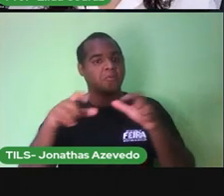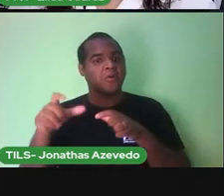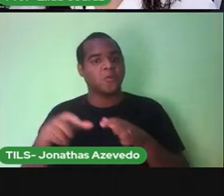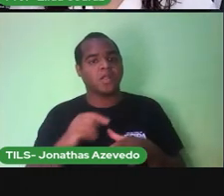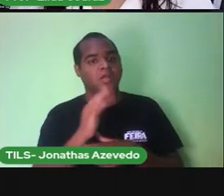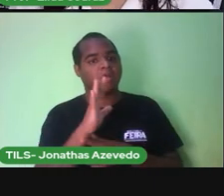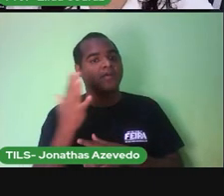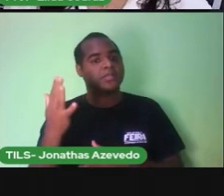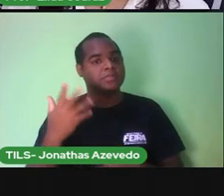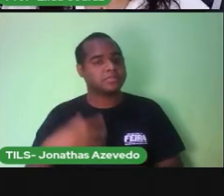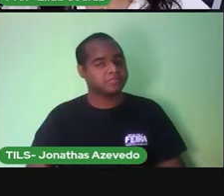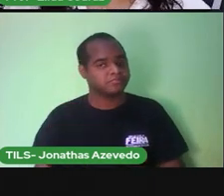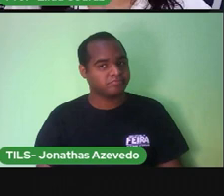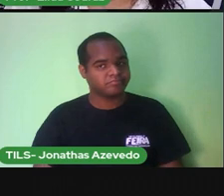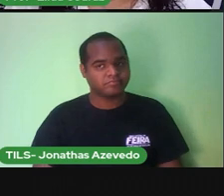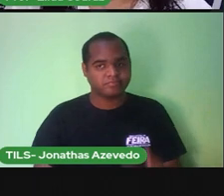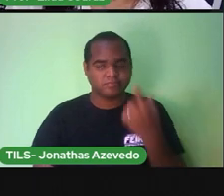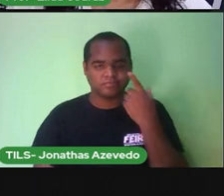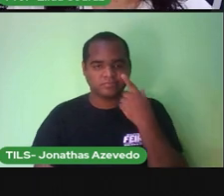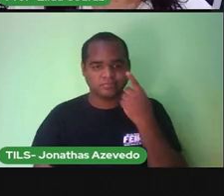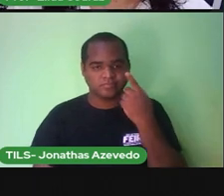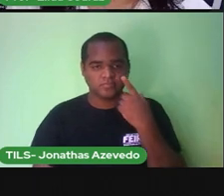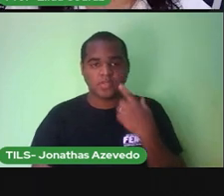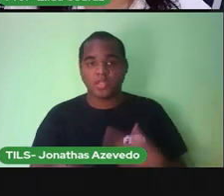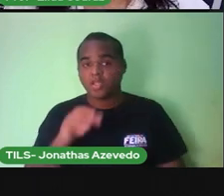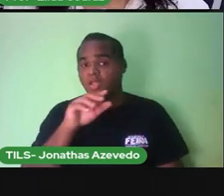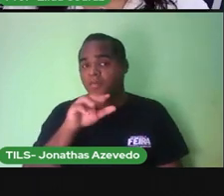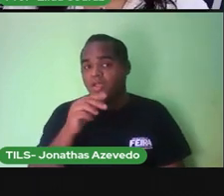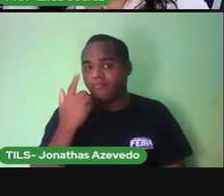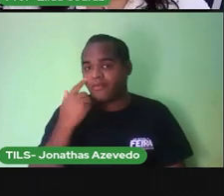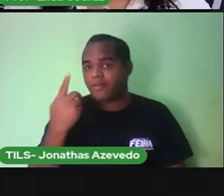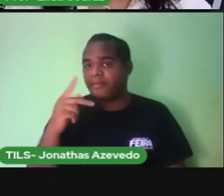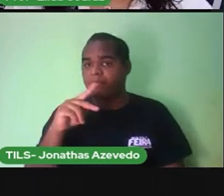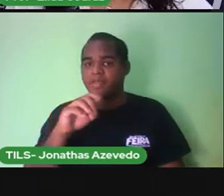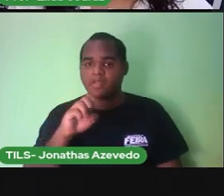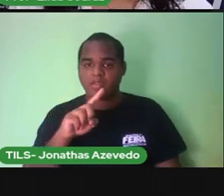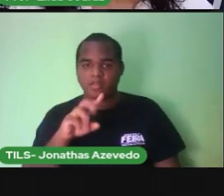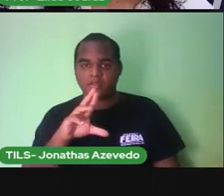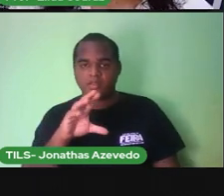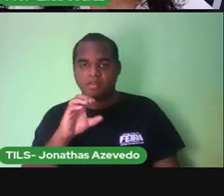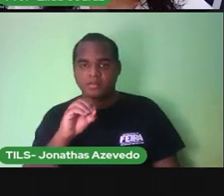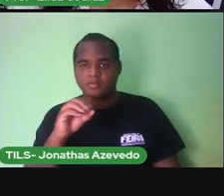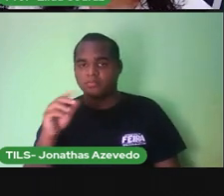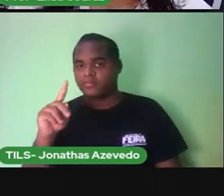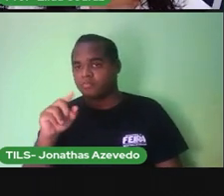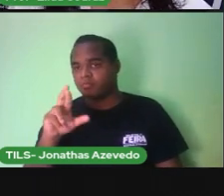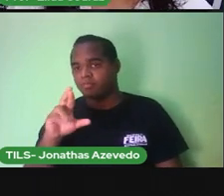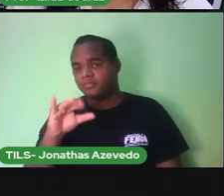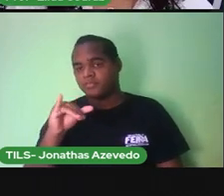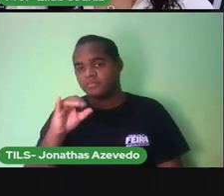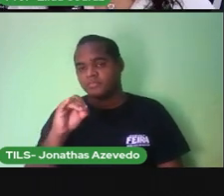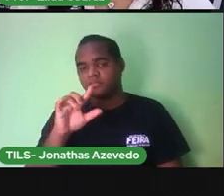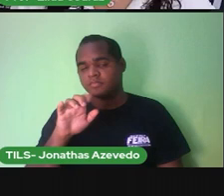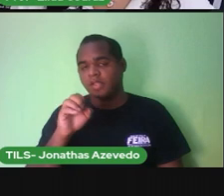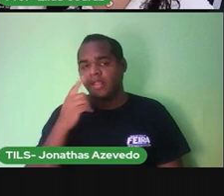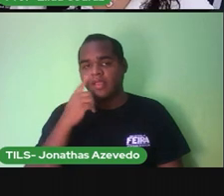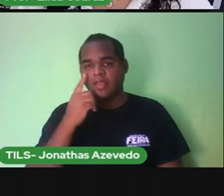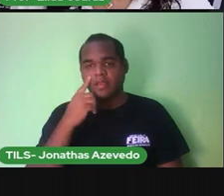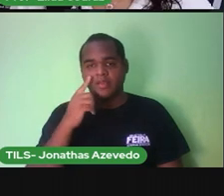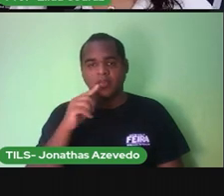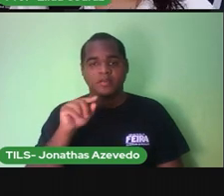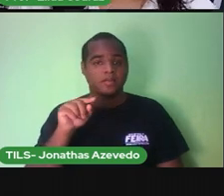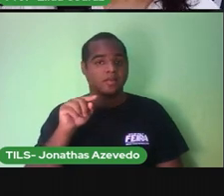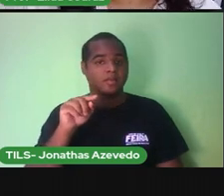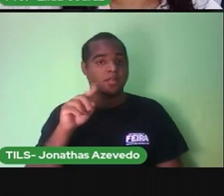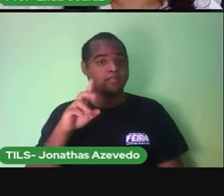Agora olhem Esses irmãos Pedro E Priscila Todo mês Eles marcam